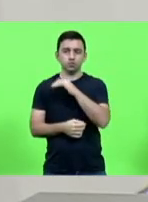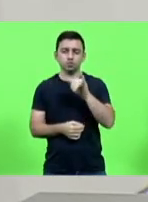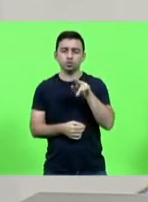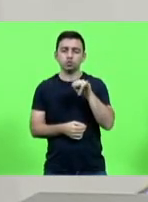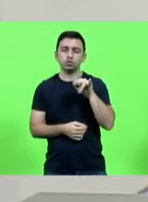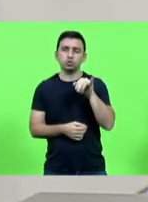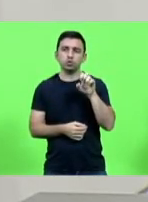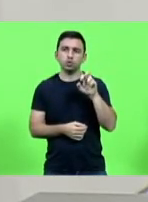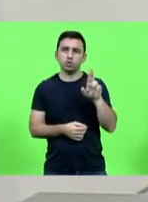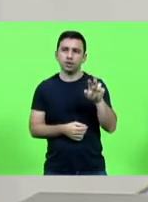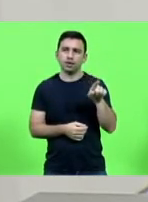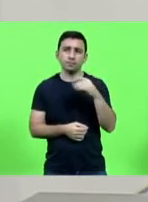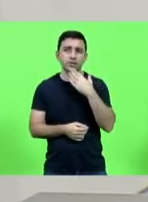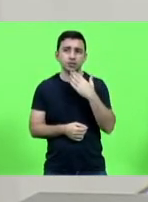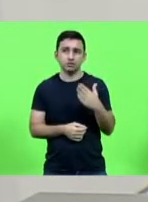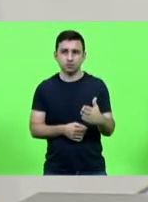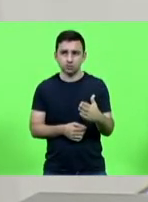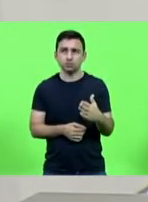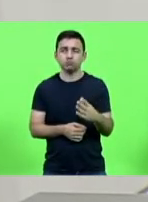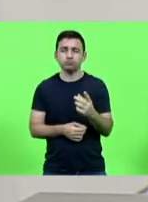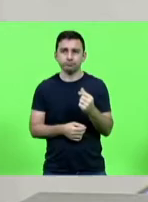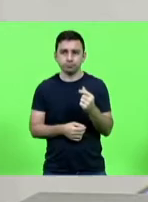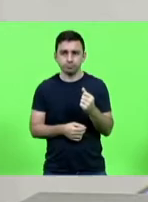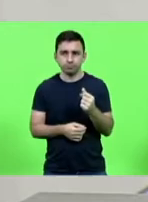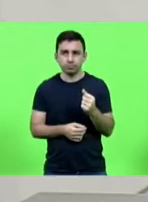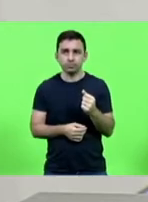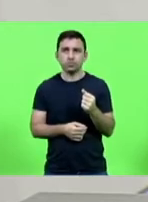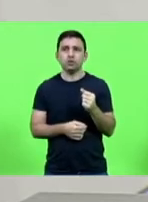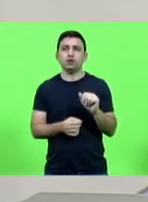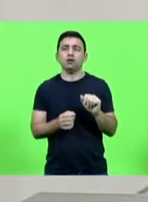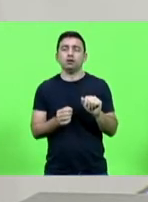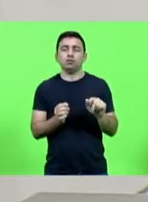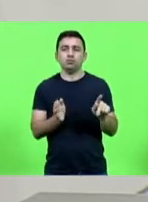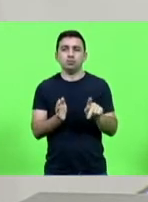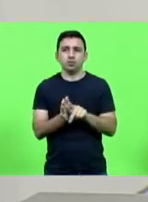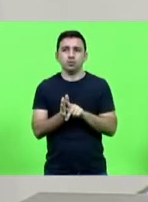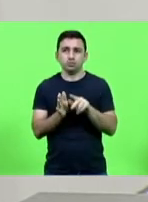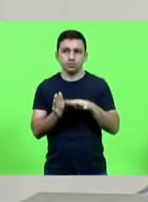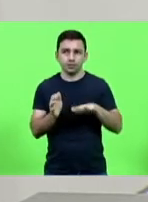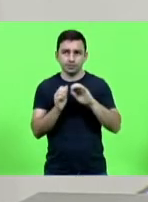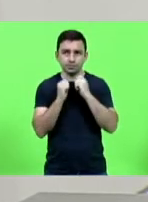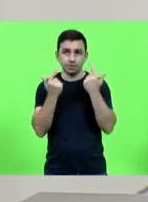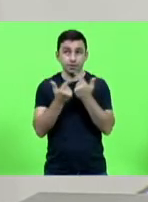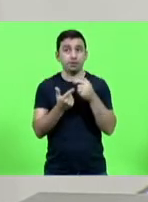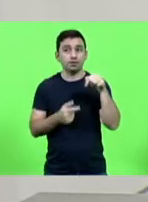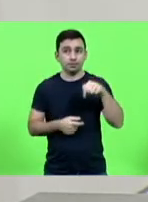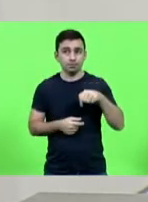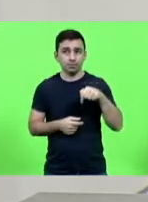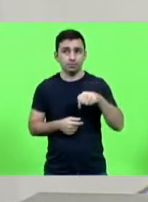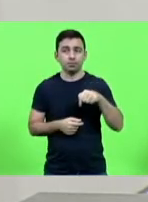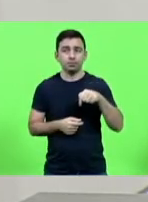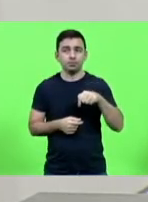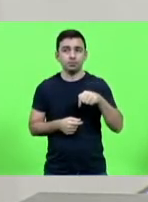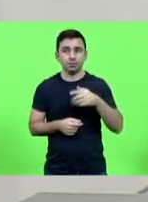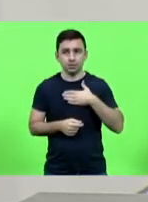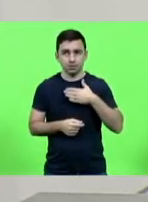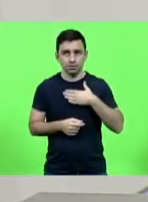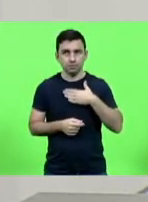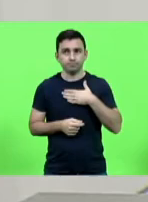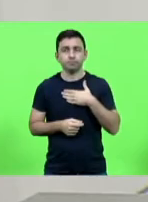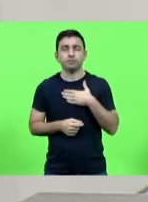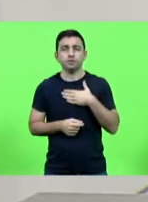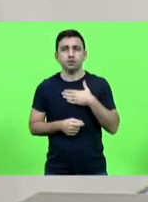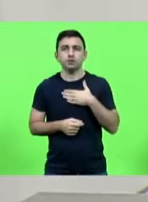solicitou recursos através da assembleia legislativa através desse deputado e